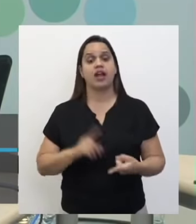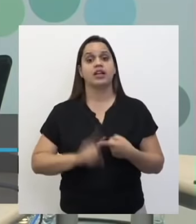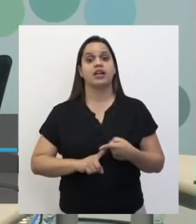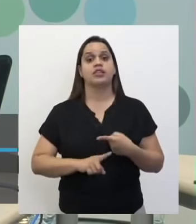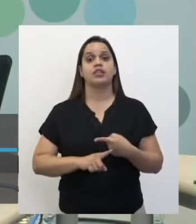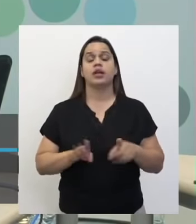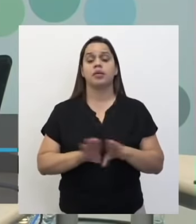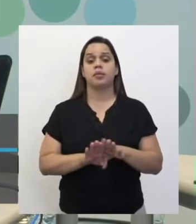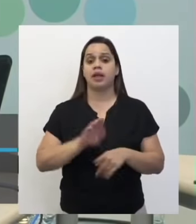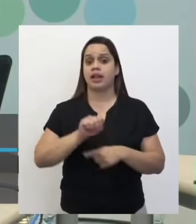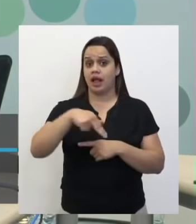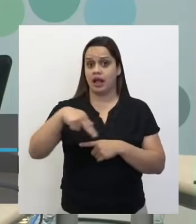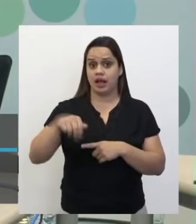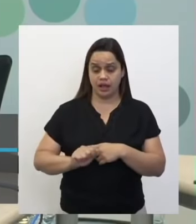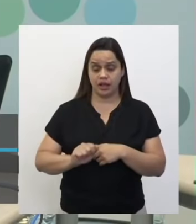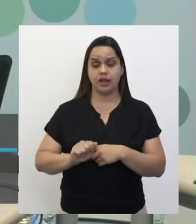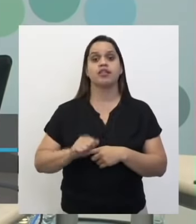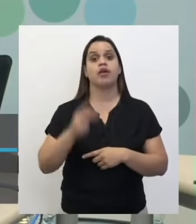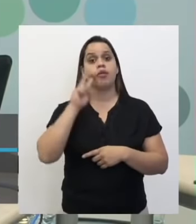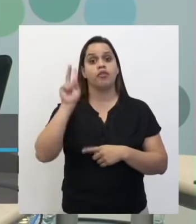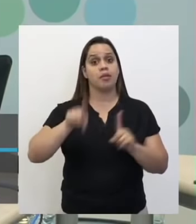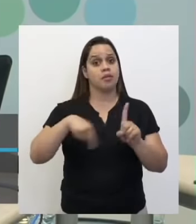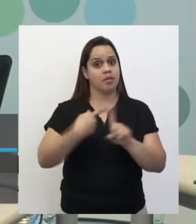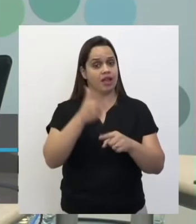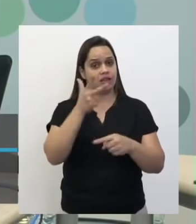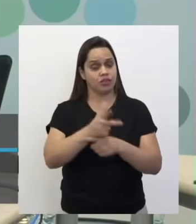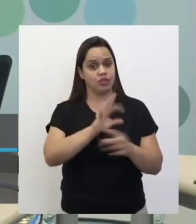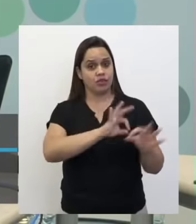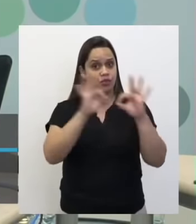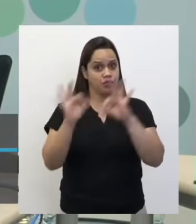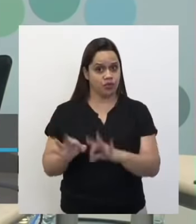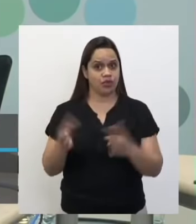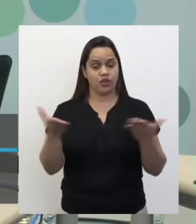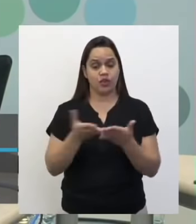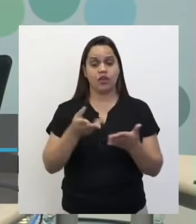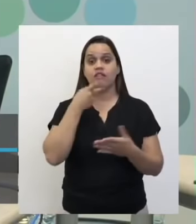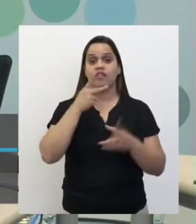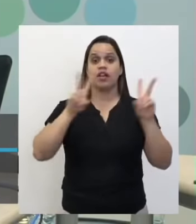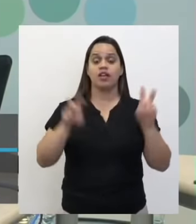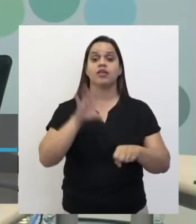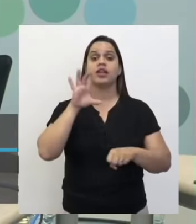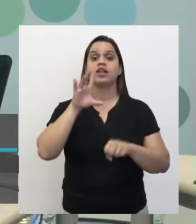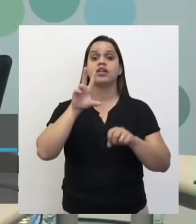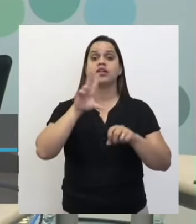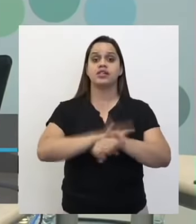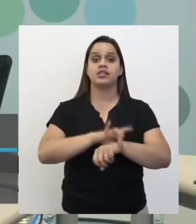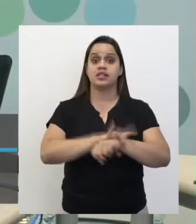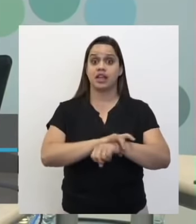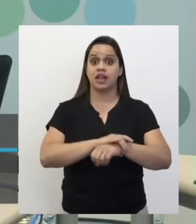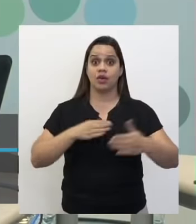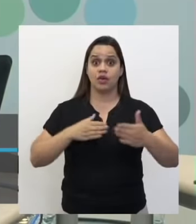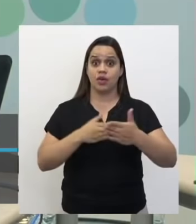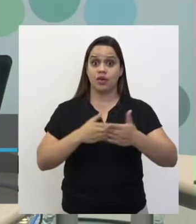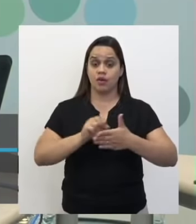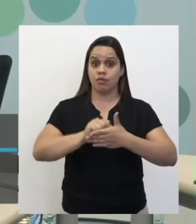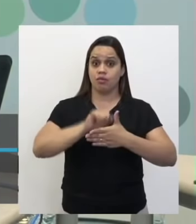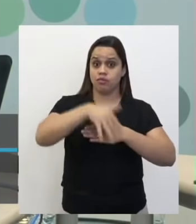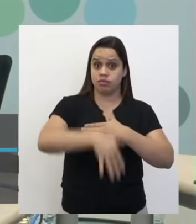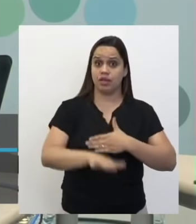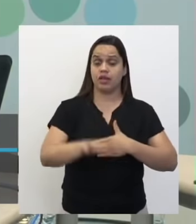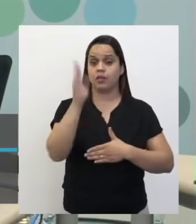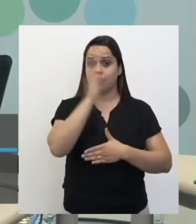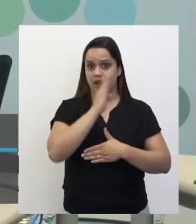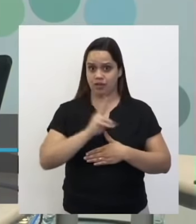Águas, né? A gente vai assistir mais um vídeo desta agência, dessa vez falando da segurança nas barragens do Brasil.